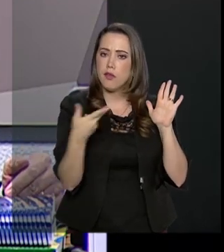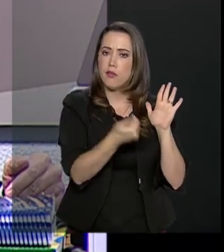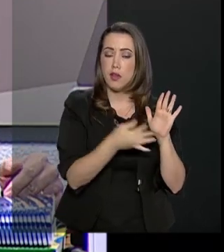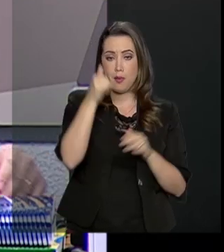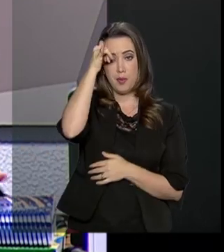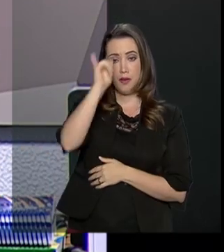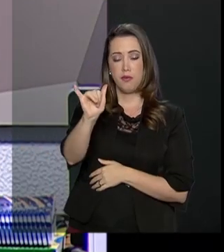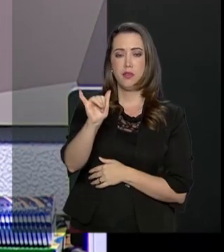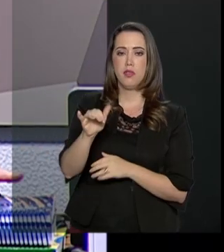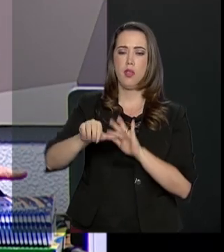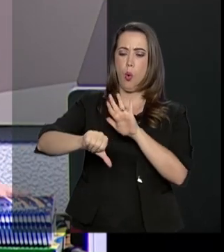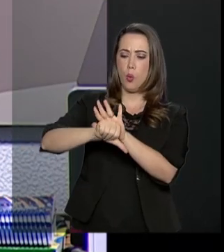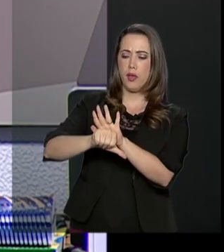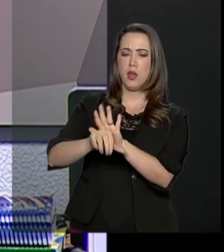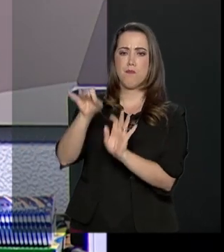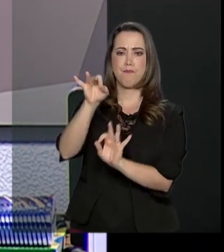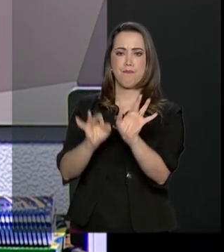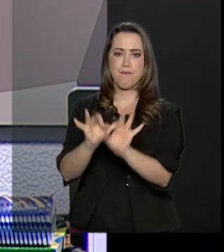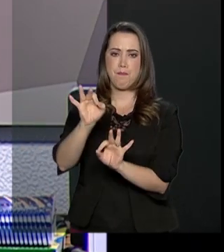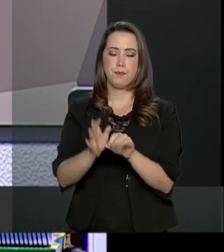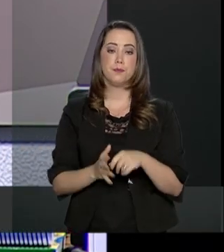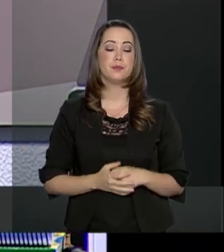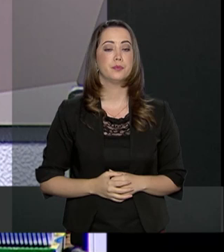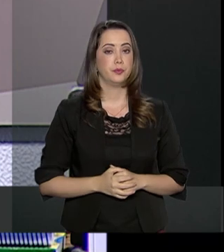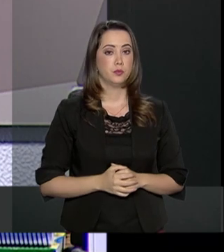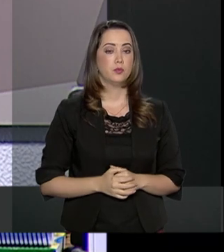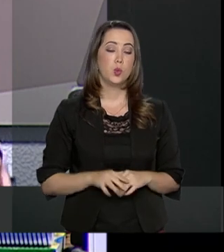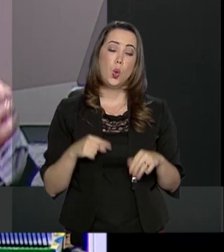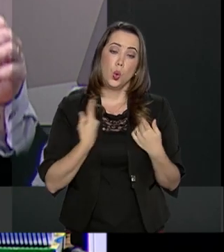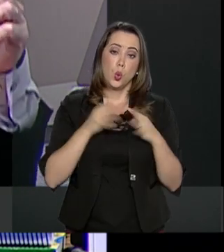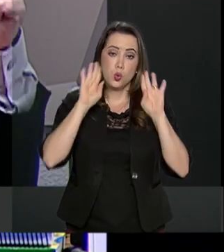criminosos. O foco do projeto é exatamente esse.